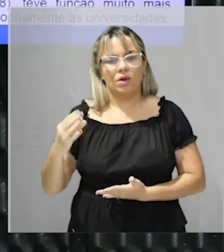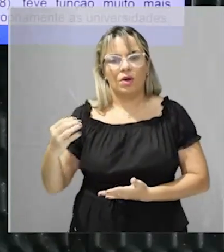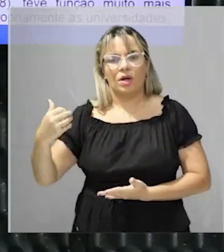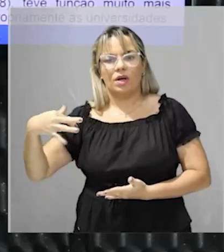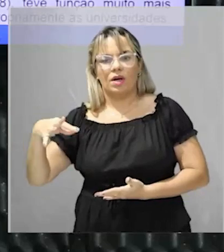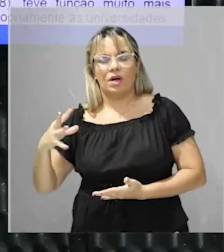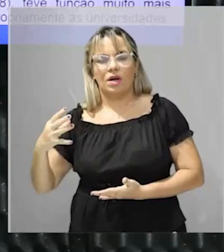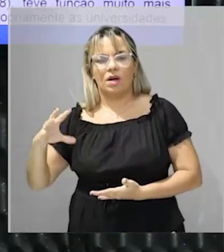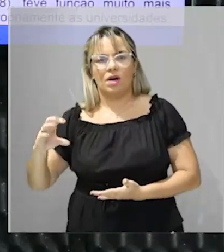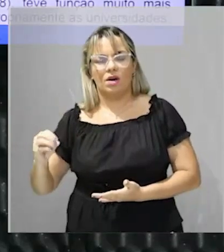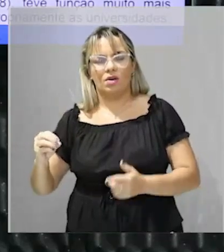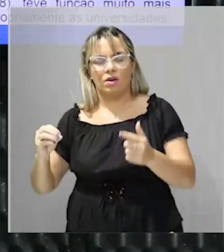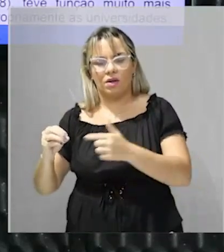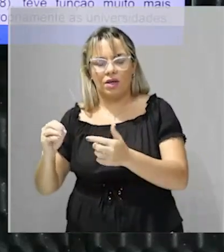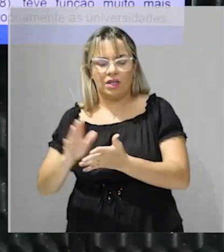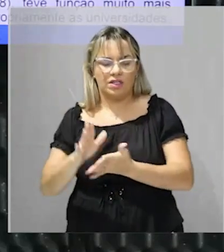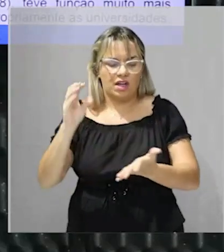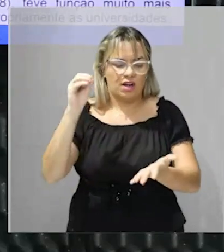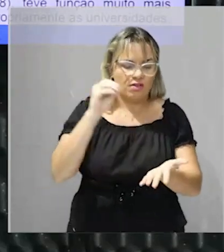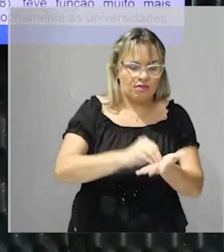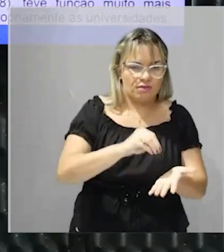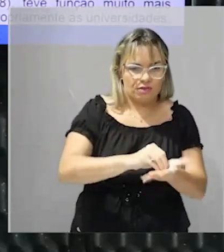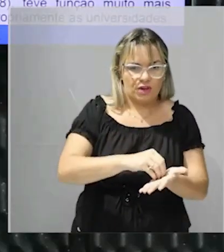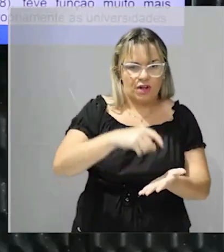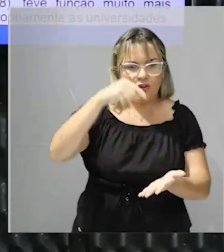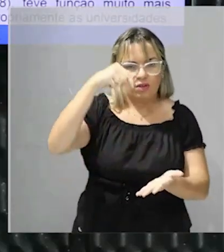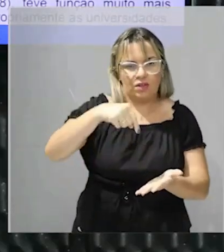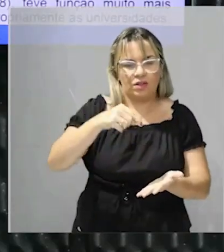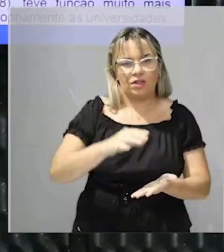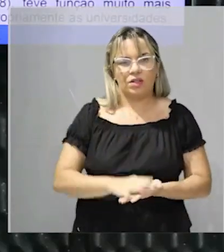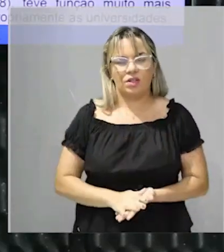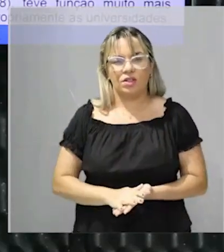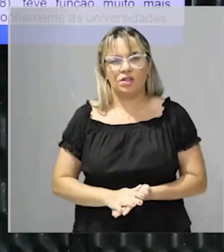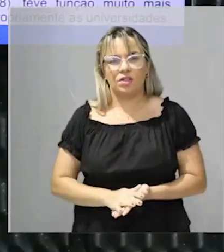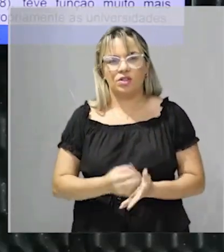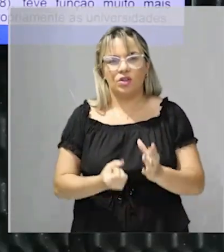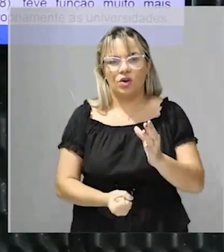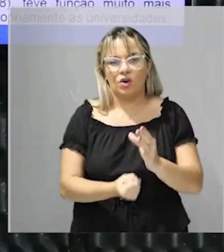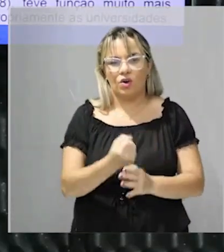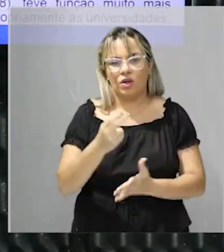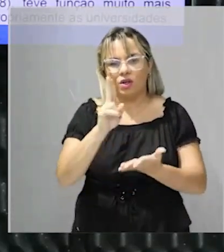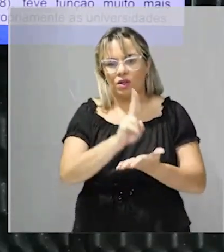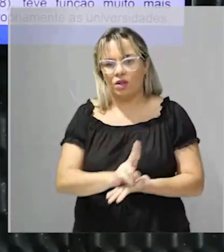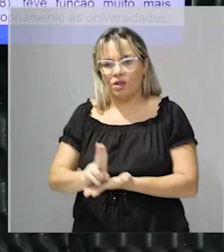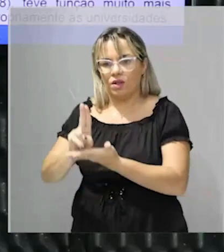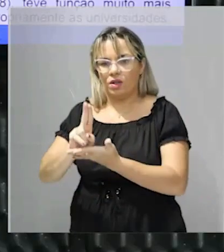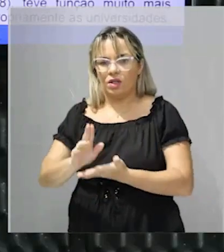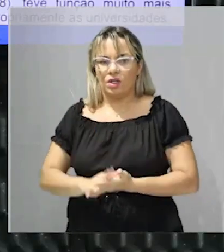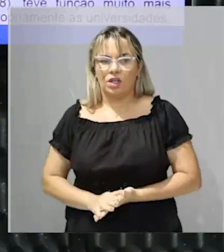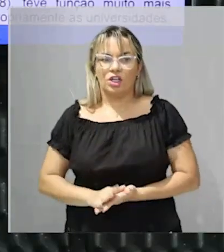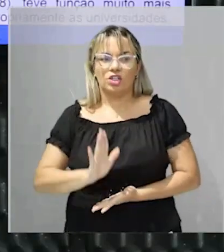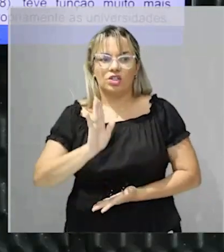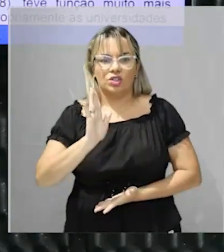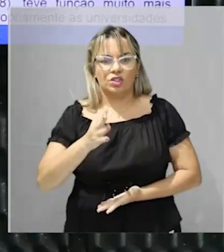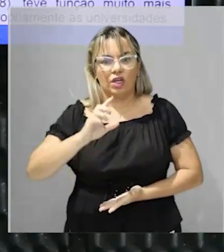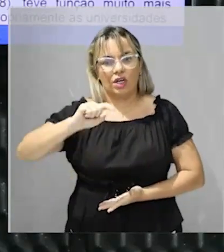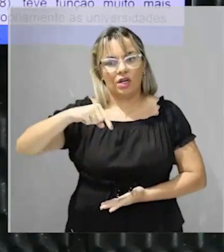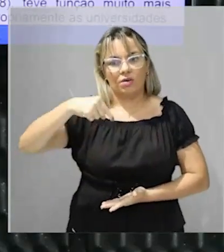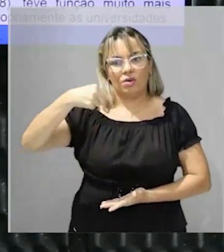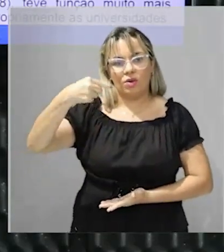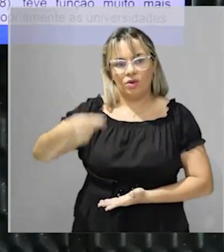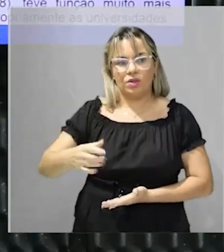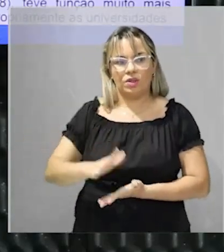falta de uma produção acadêmica. Aí ele coloca o texto por outro lado na América Espanhola entre